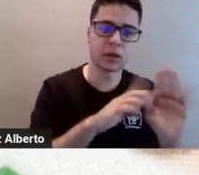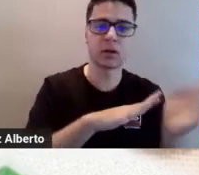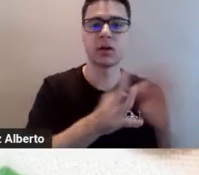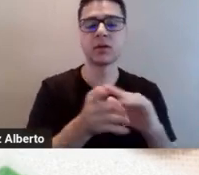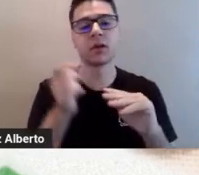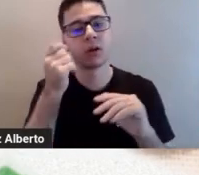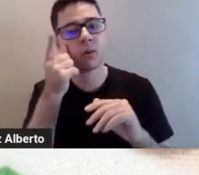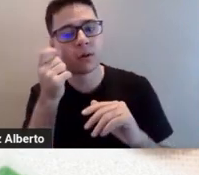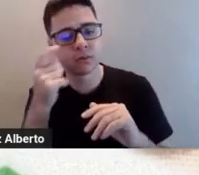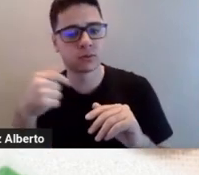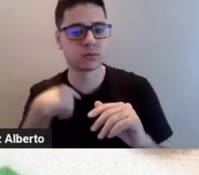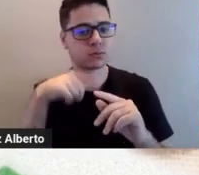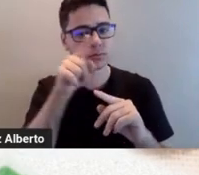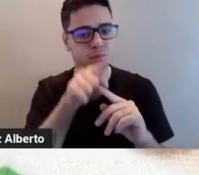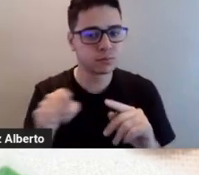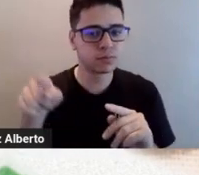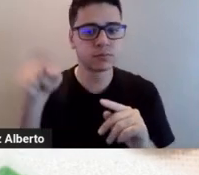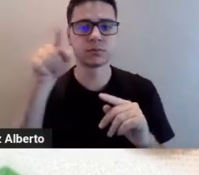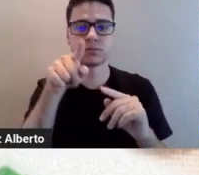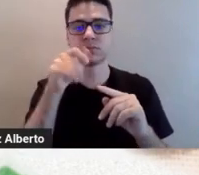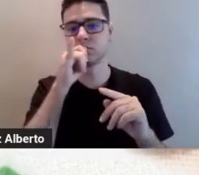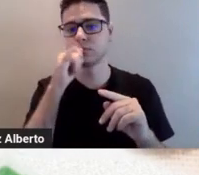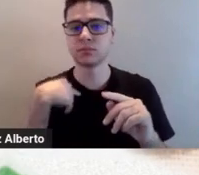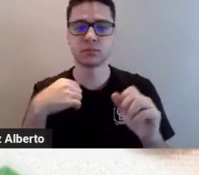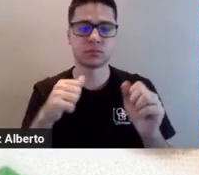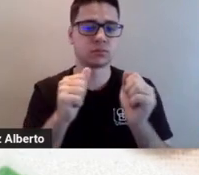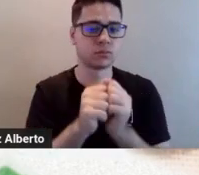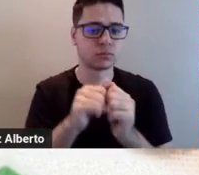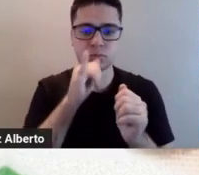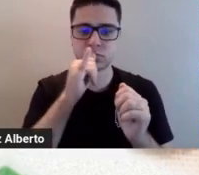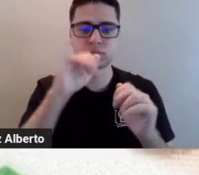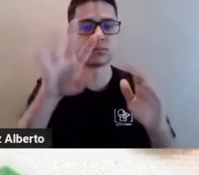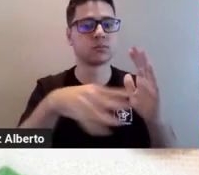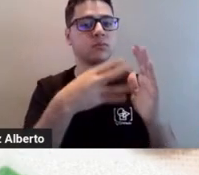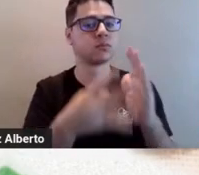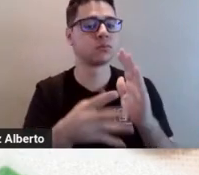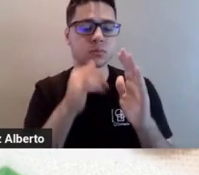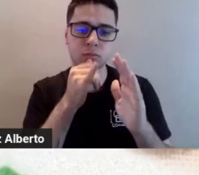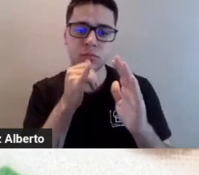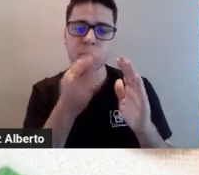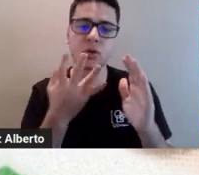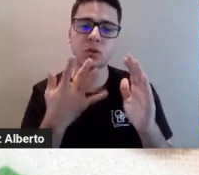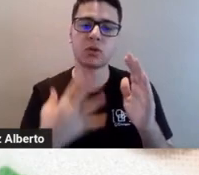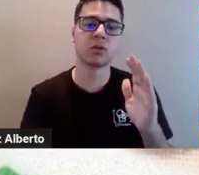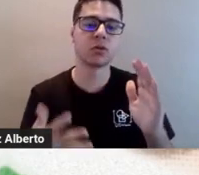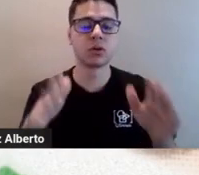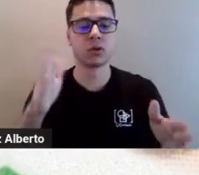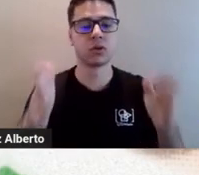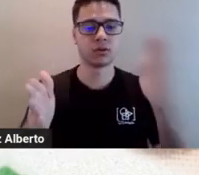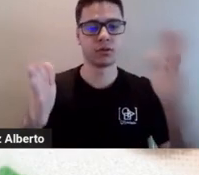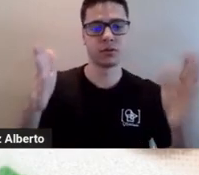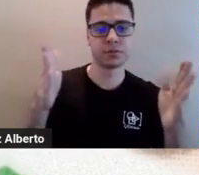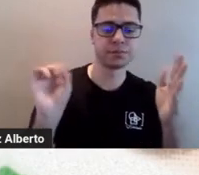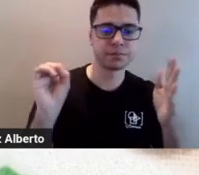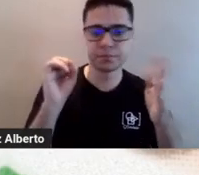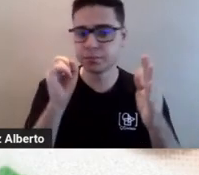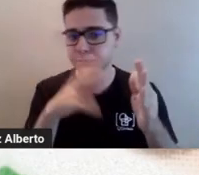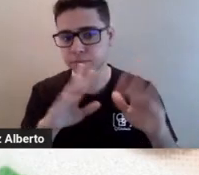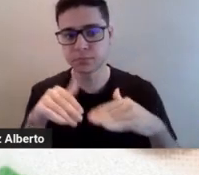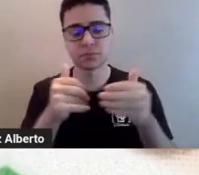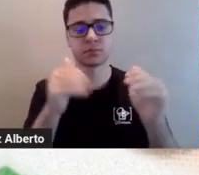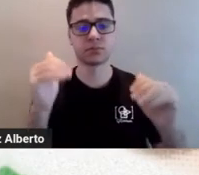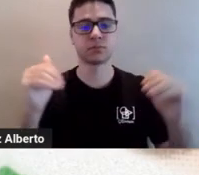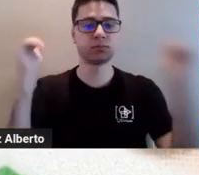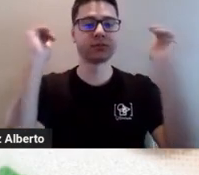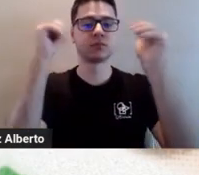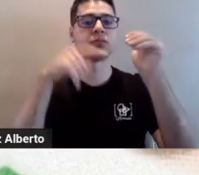ali no meu círculo. E aí, aqui ao lado, eu fiz ela em pintura. Então, estaria ali os tons ao meio, né? Entre o amarelo e o azul. E em cima, a gente